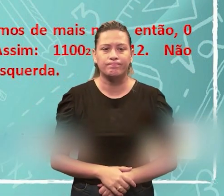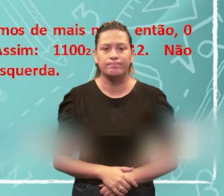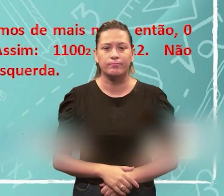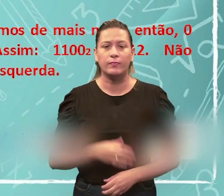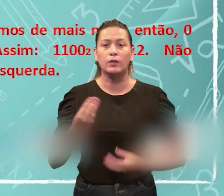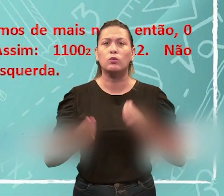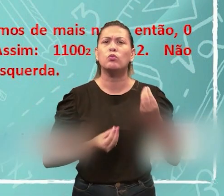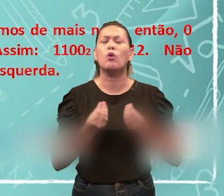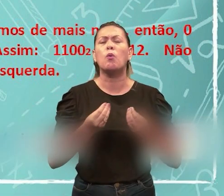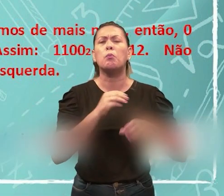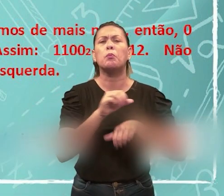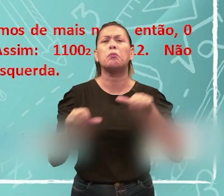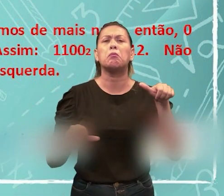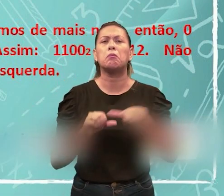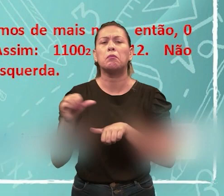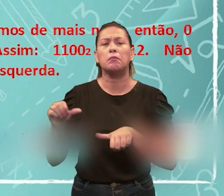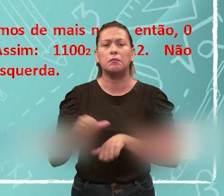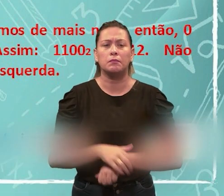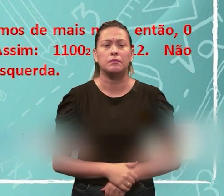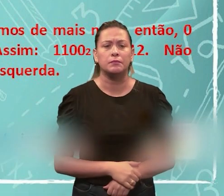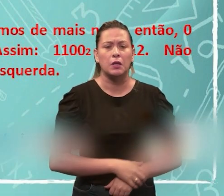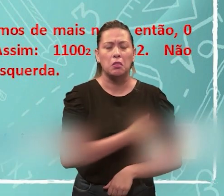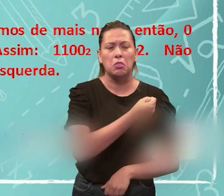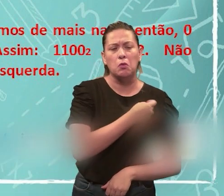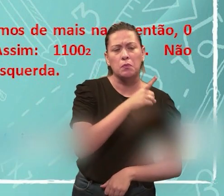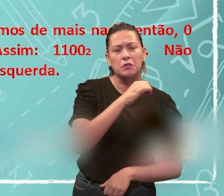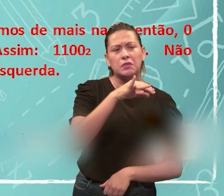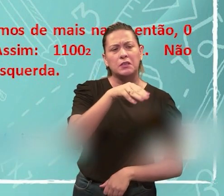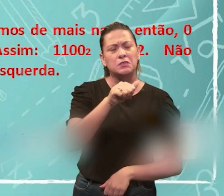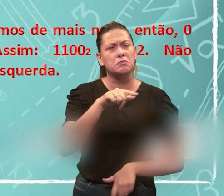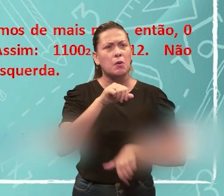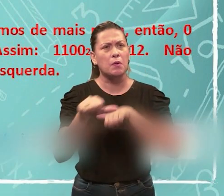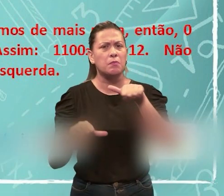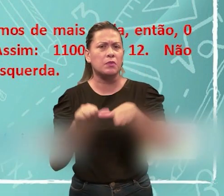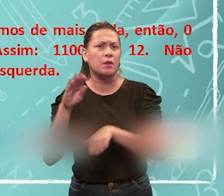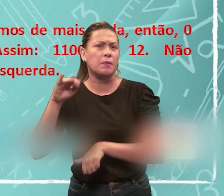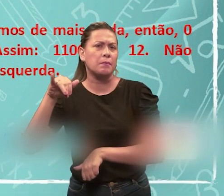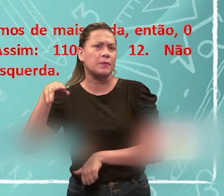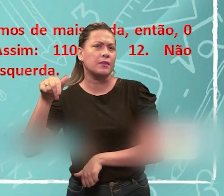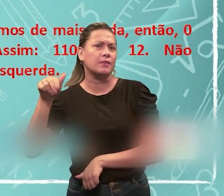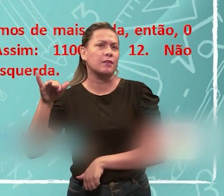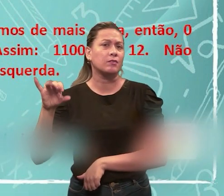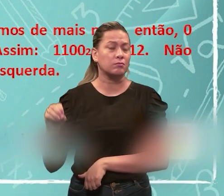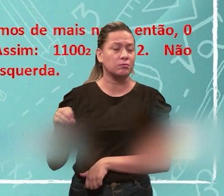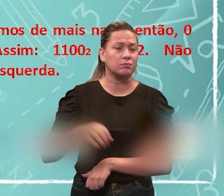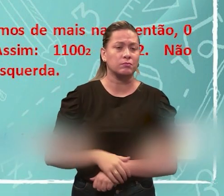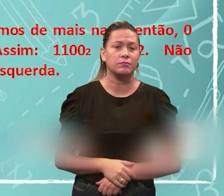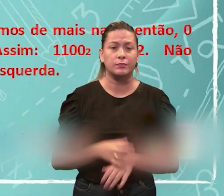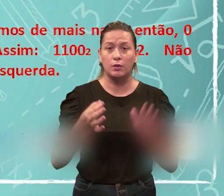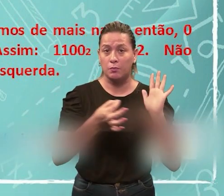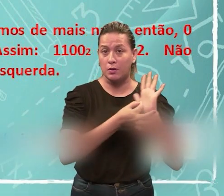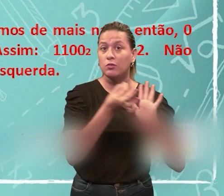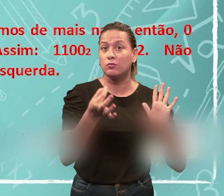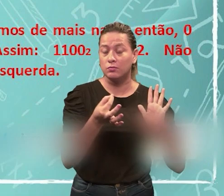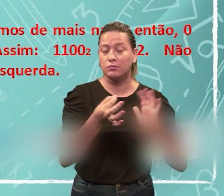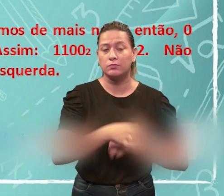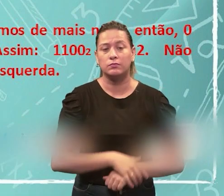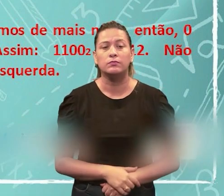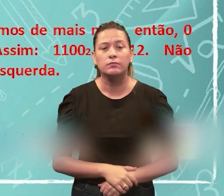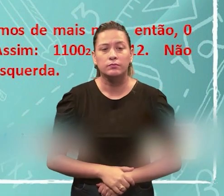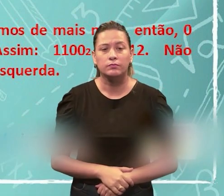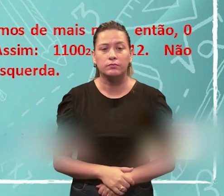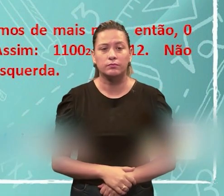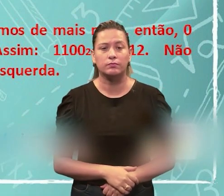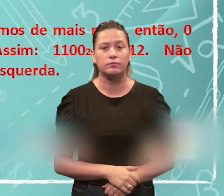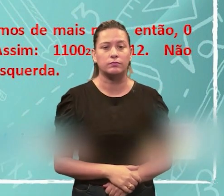Então, como é que eu faço essa conversão aí, de número decimal para número binário? Então, tem uma dica, vamos ler a primeira dica, depois a gente